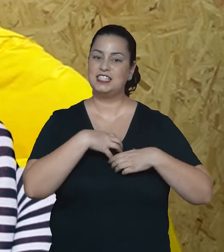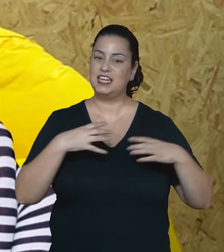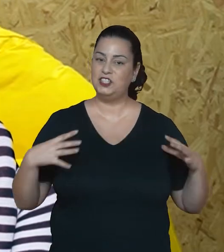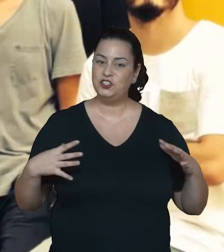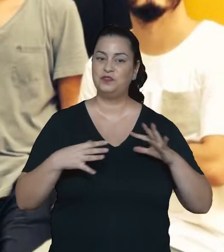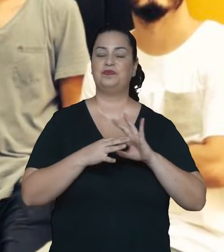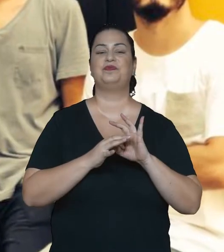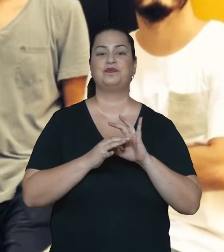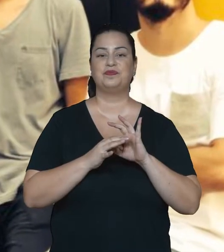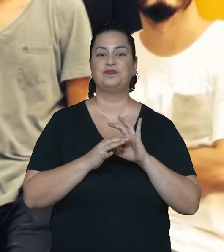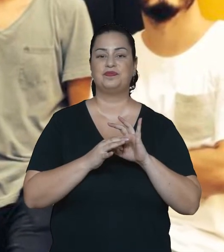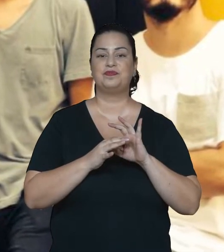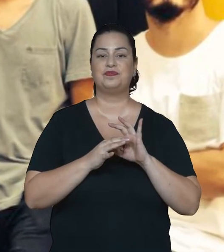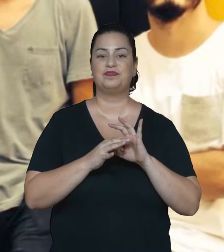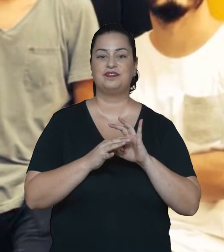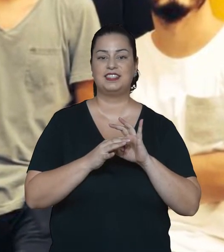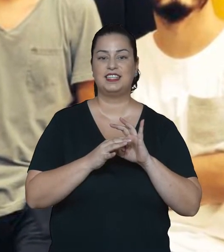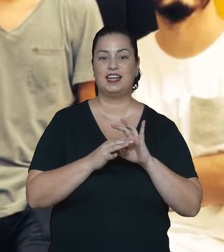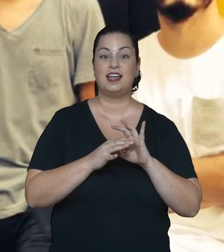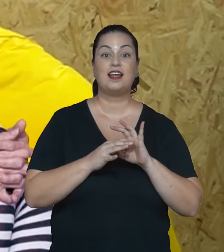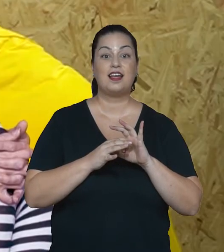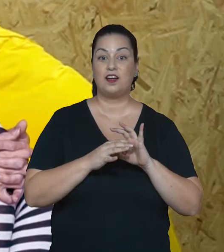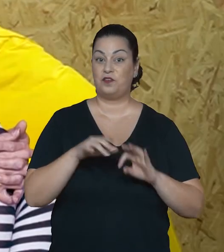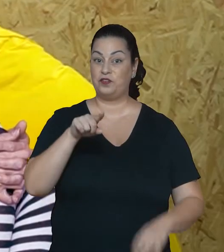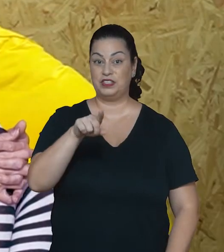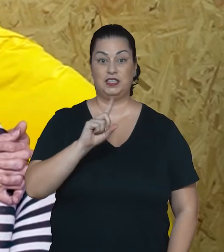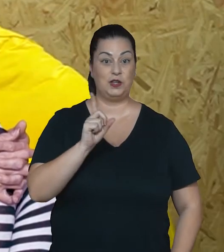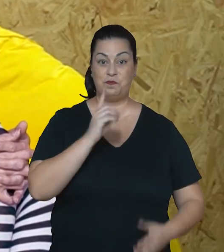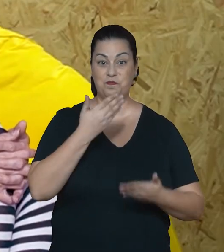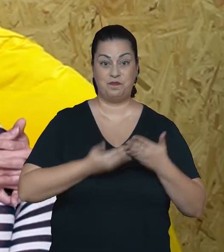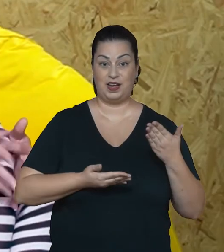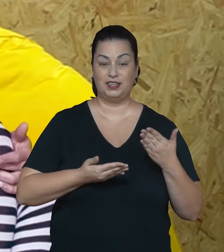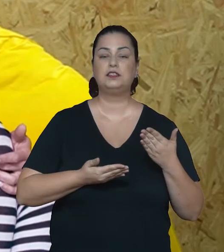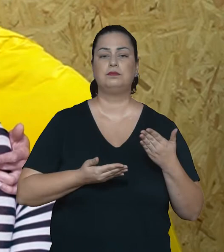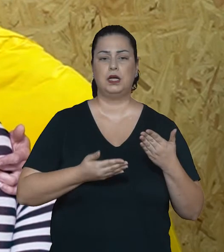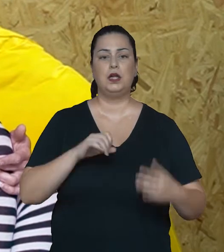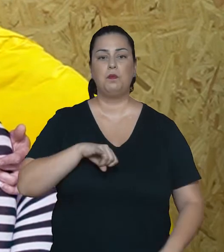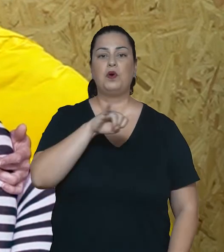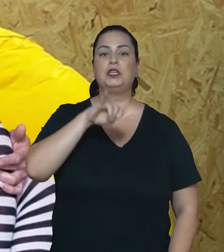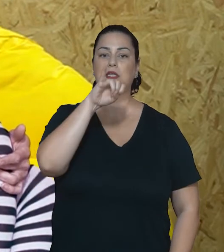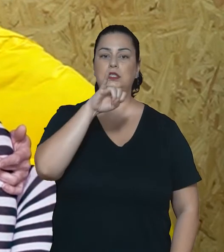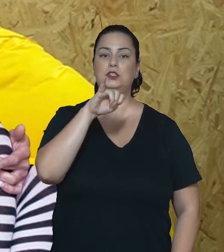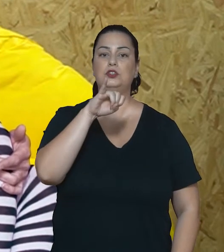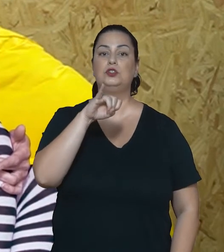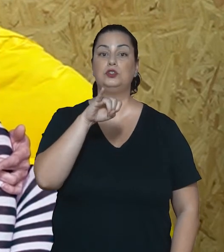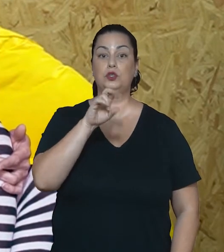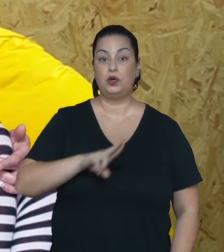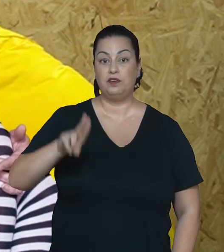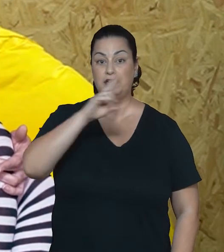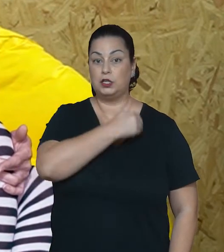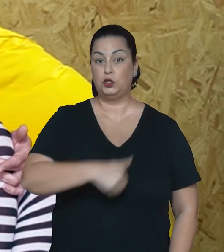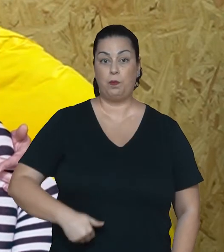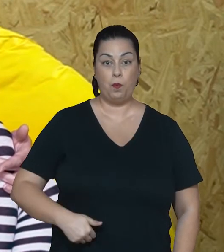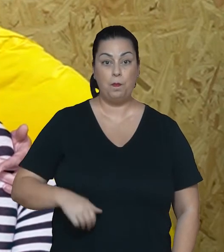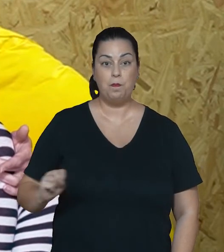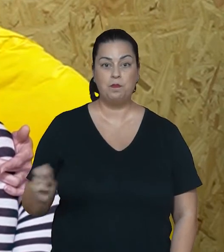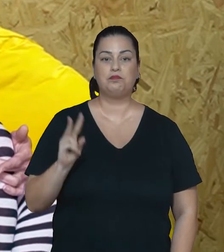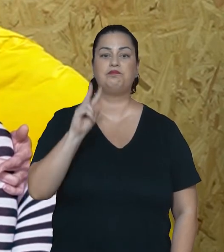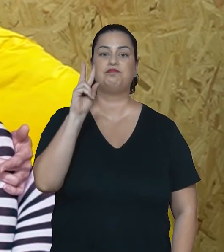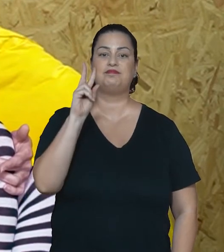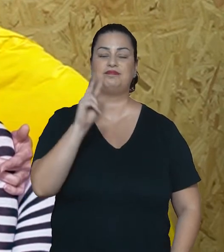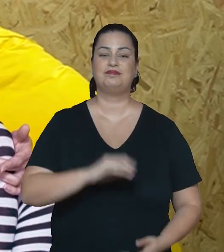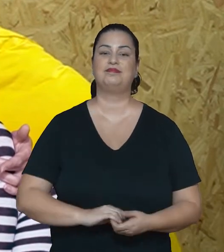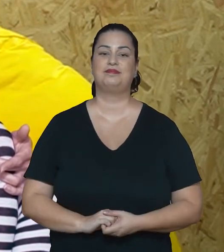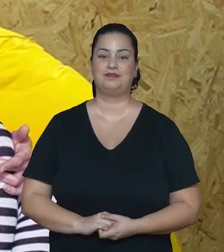sozinho. Senso de pertencimento. Temos. Não perde, isso importa. Valorize a universidade